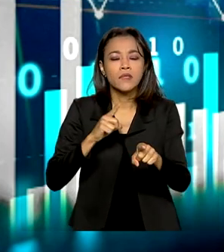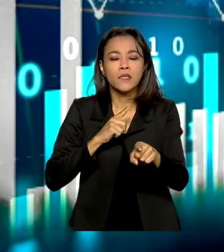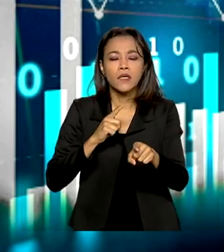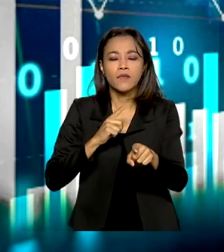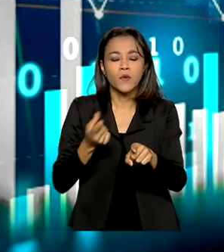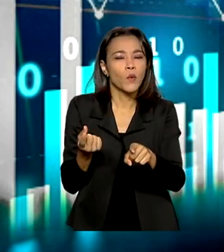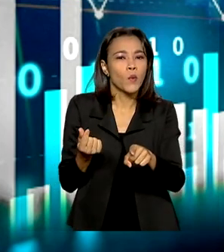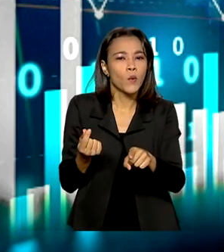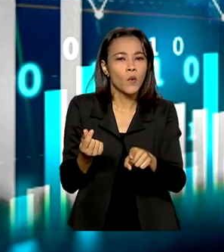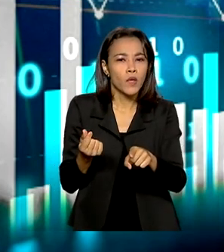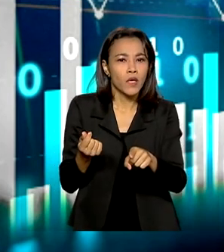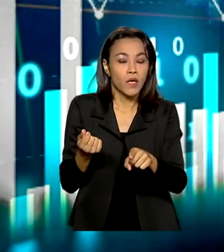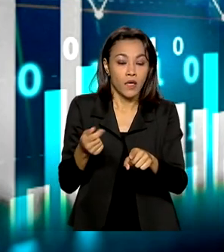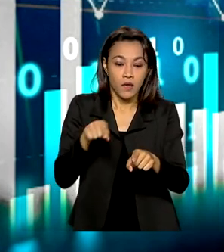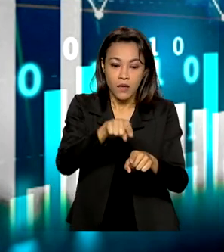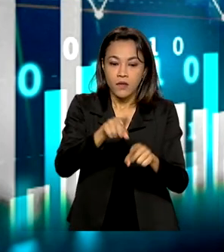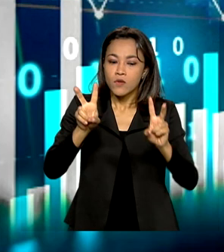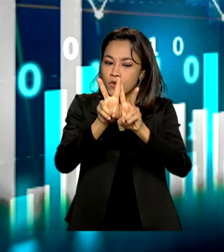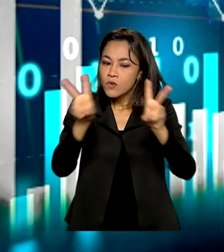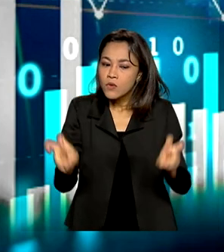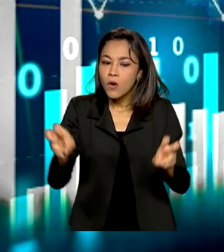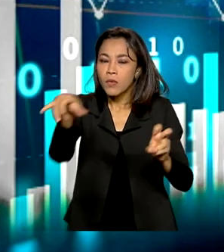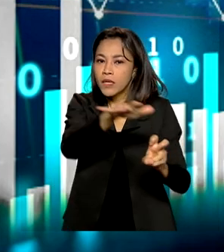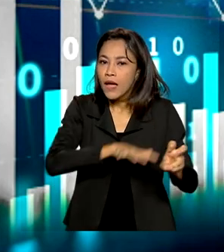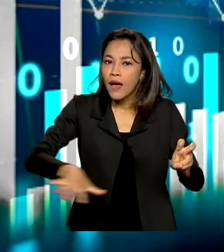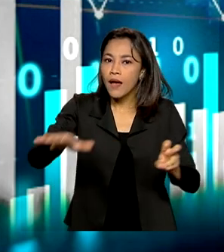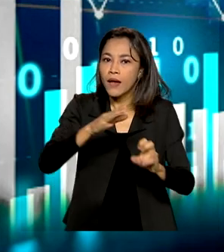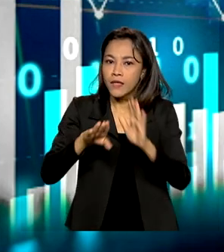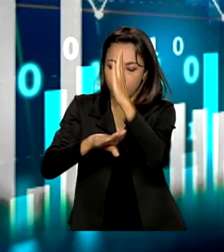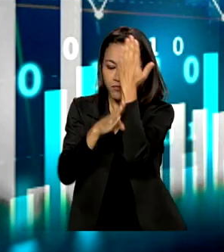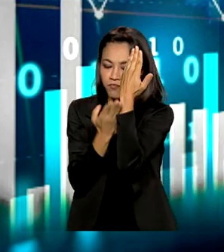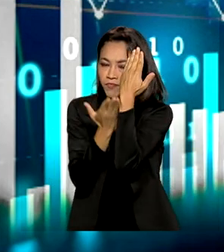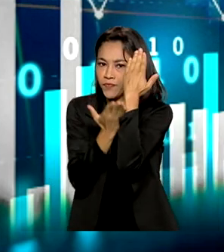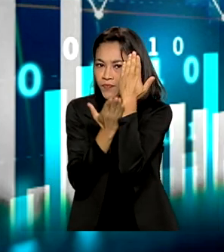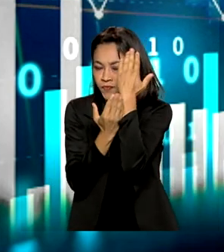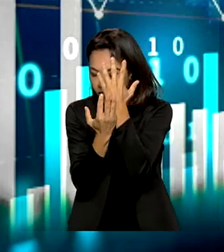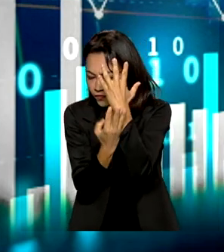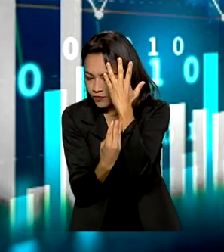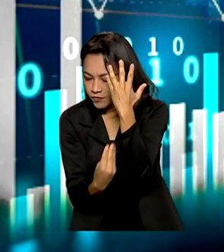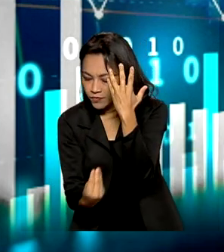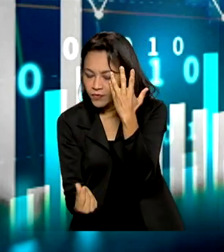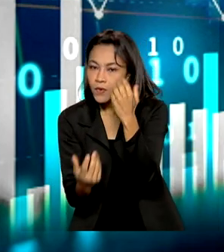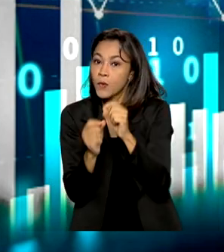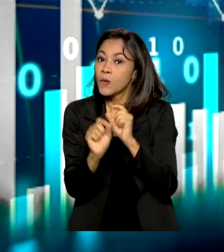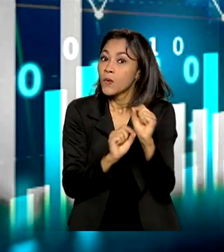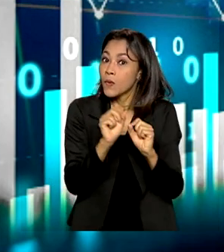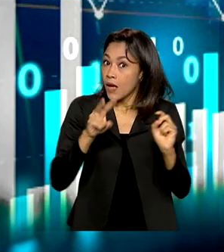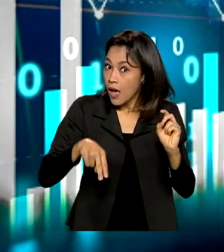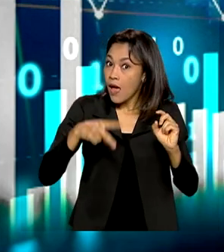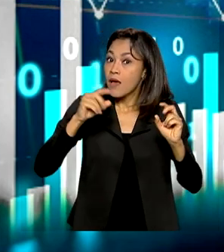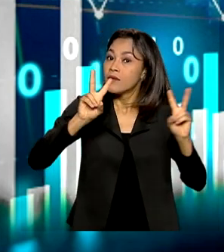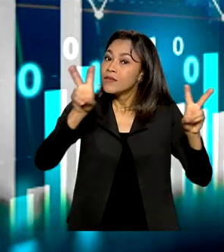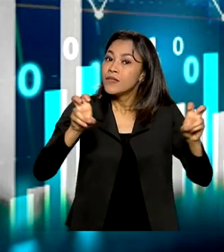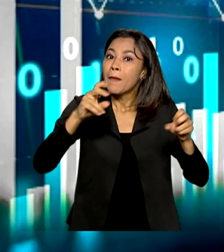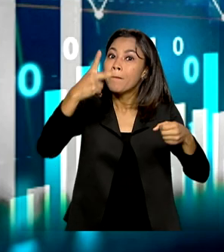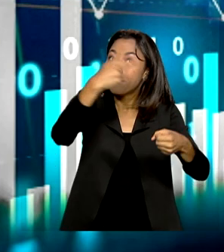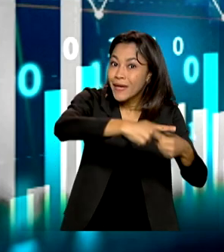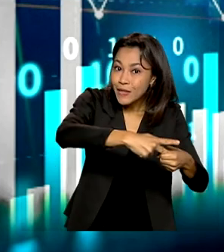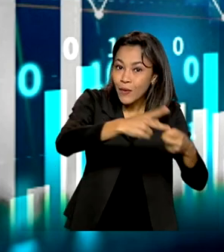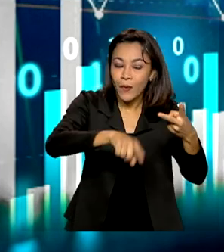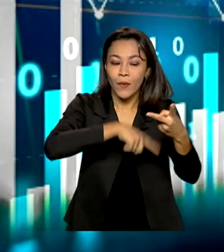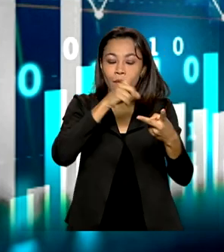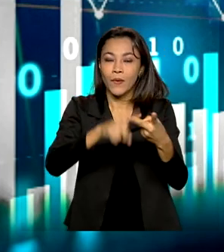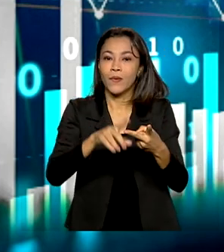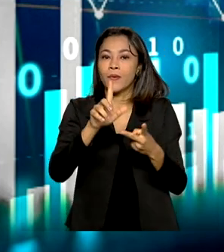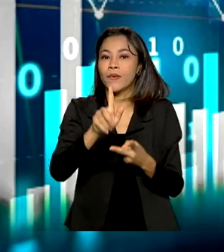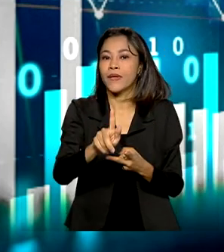custo das importações relacionadas ao setor extrativo. E aí, leia-se petróleo e gás, que como nós sabemos, no ano passado